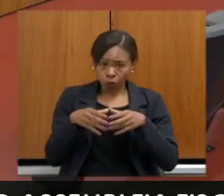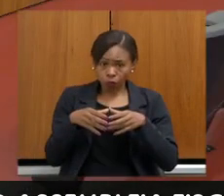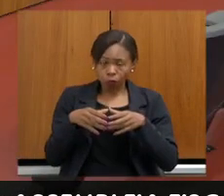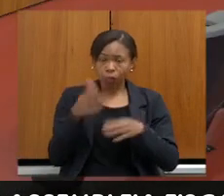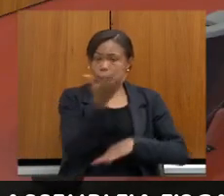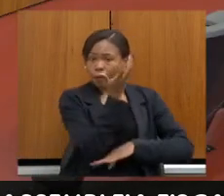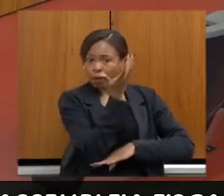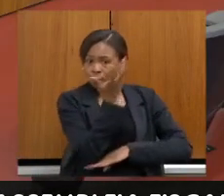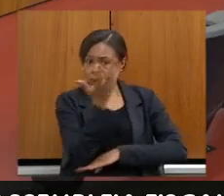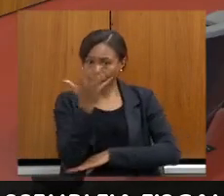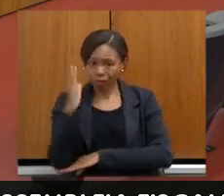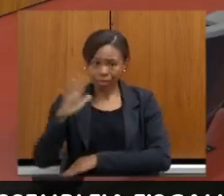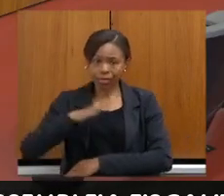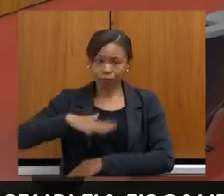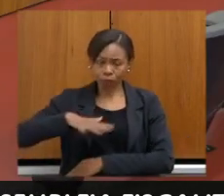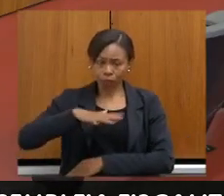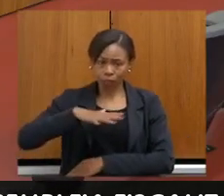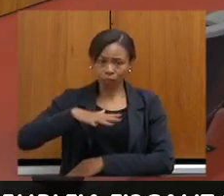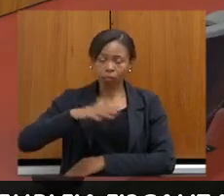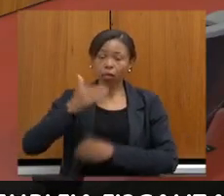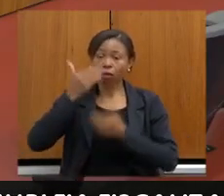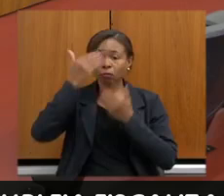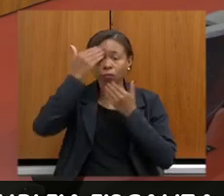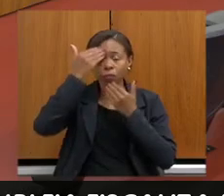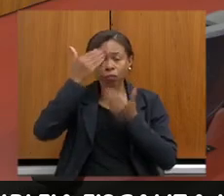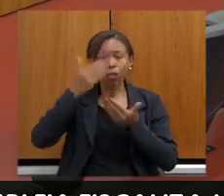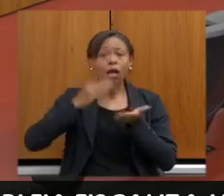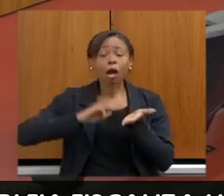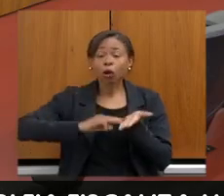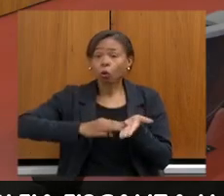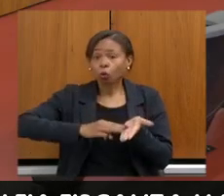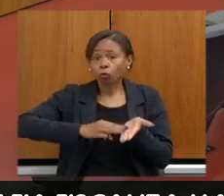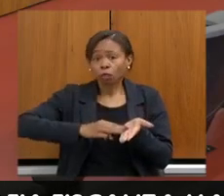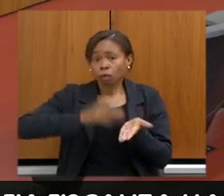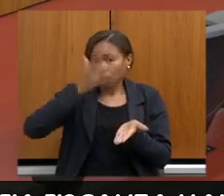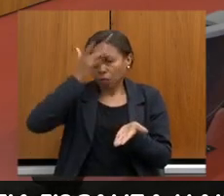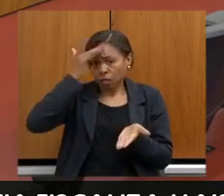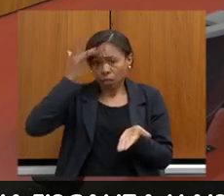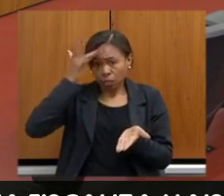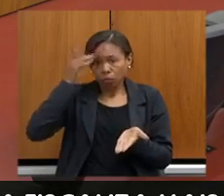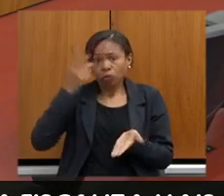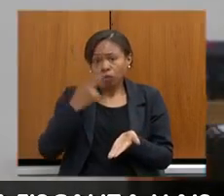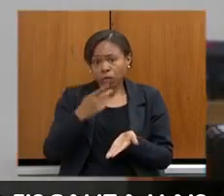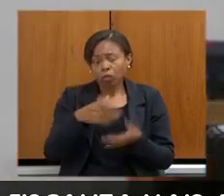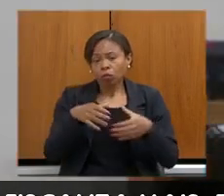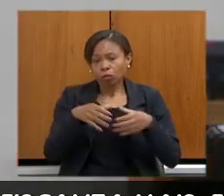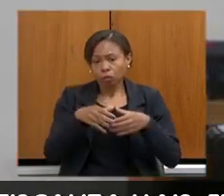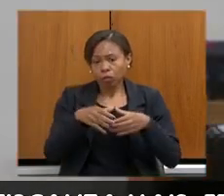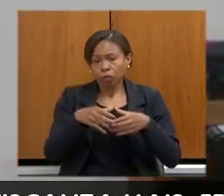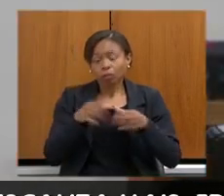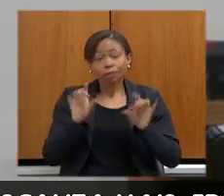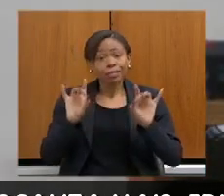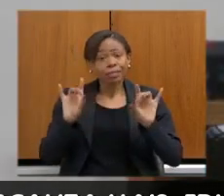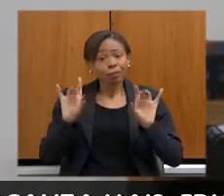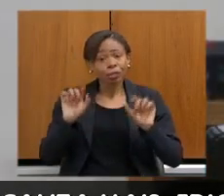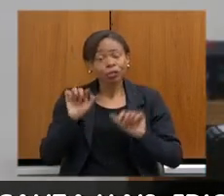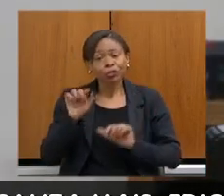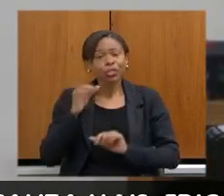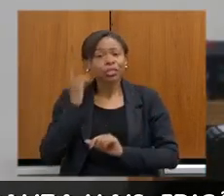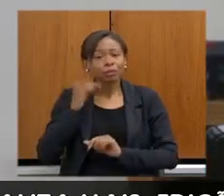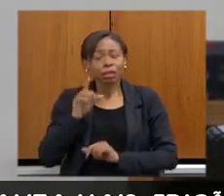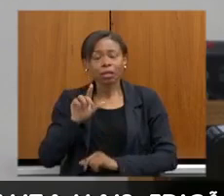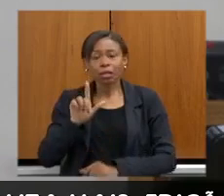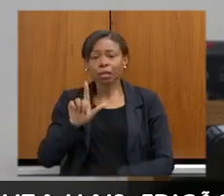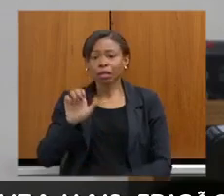eu quero fazer um agradecimento aqui aos membros da comissão, em especial aqui aos deputados. Leandro